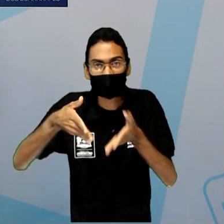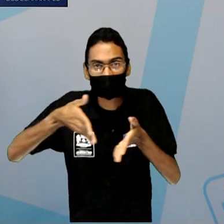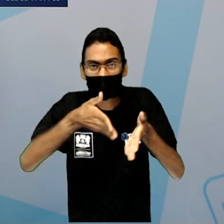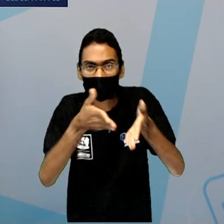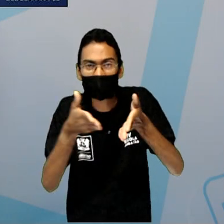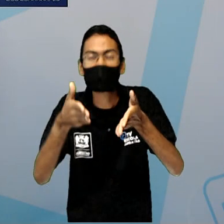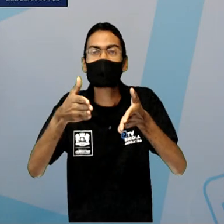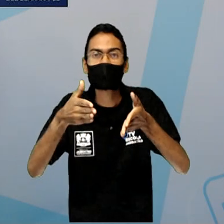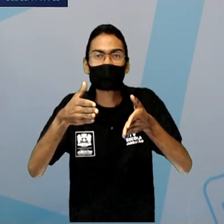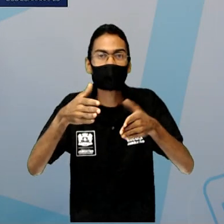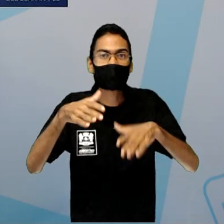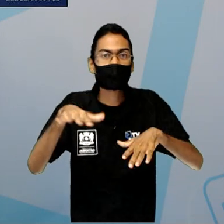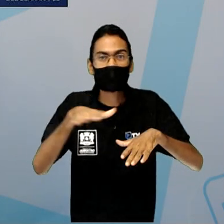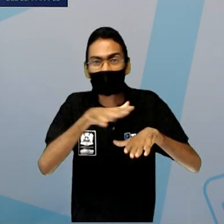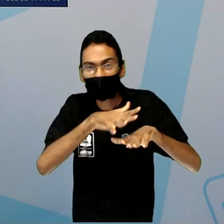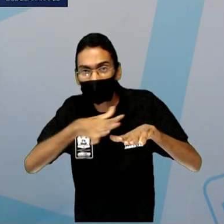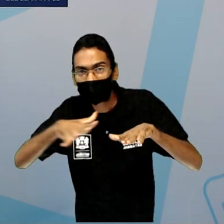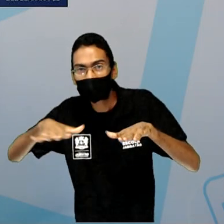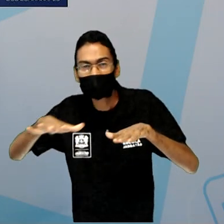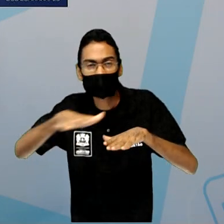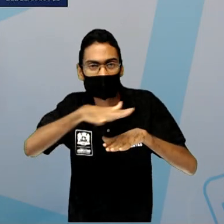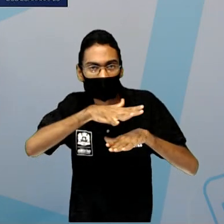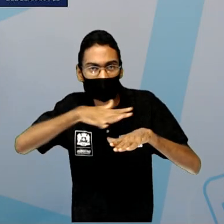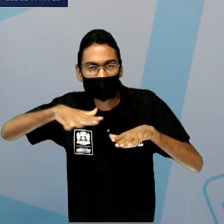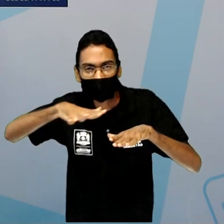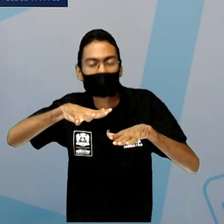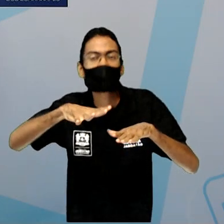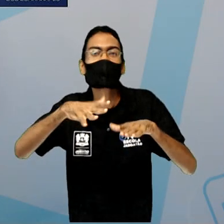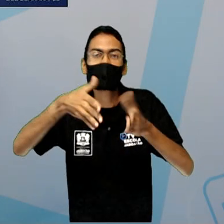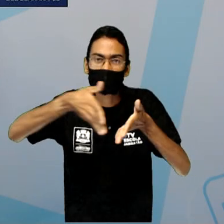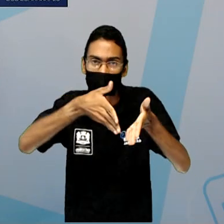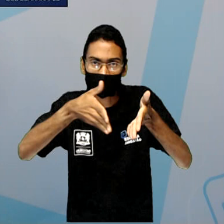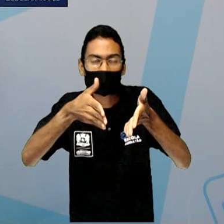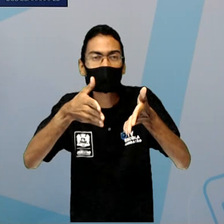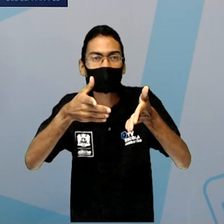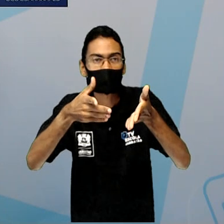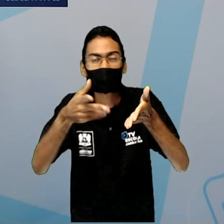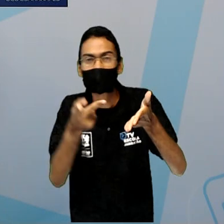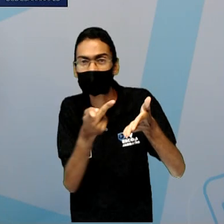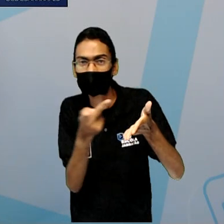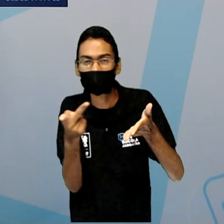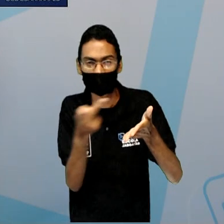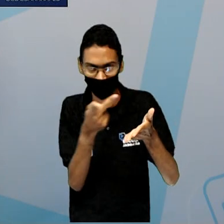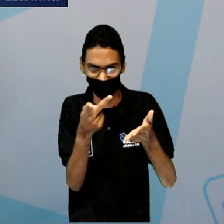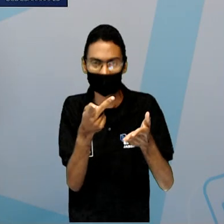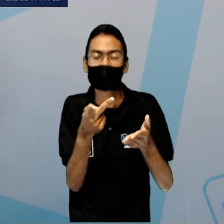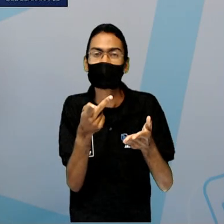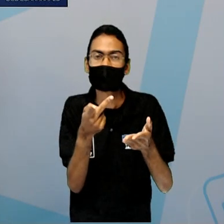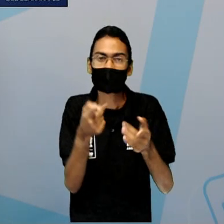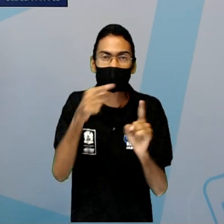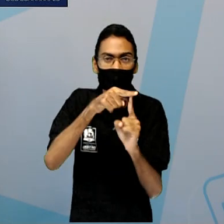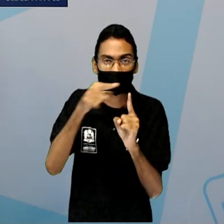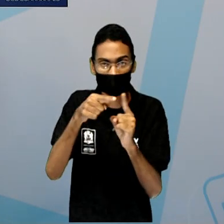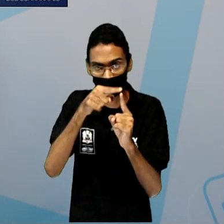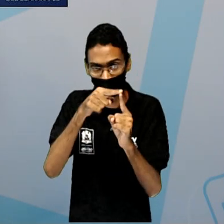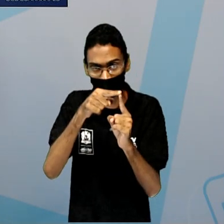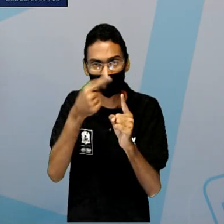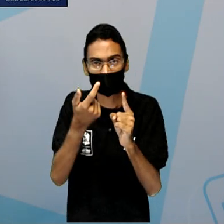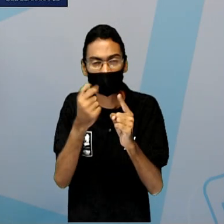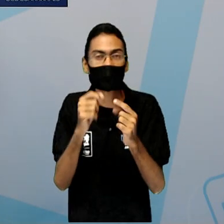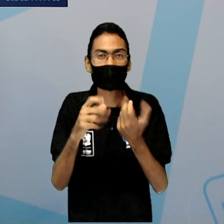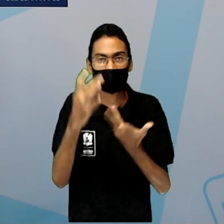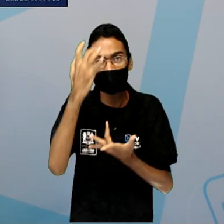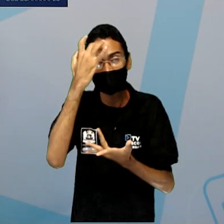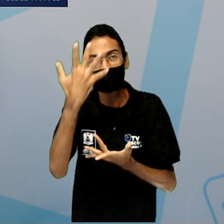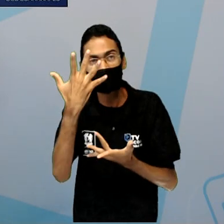planalto ou rios de planície. Se essas duas condições, elas, na verdade, facilitam o